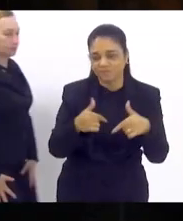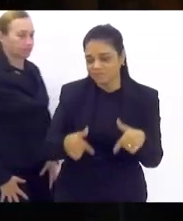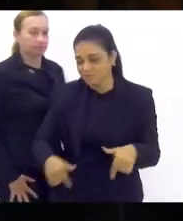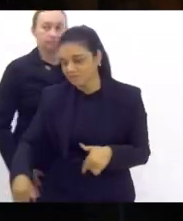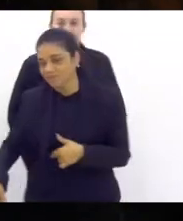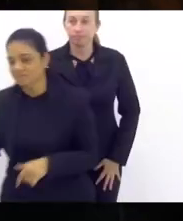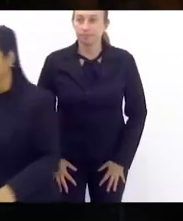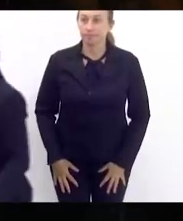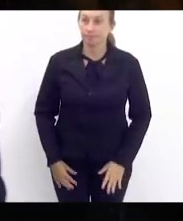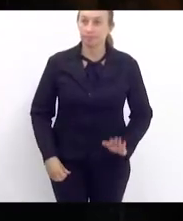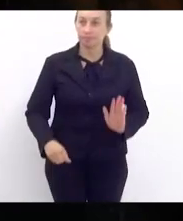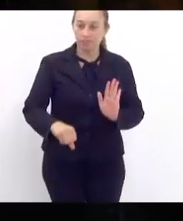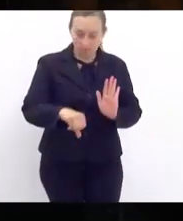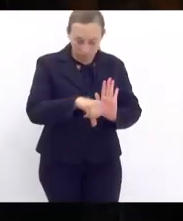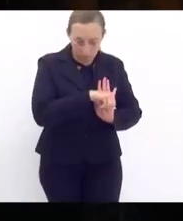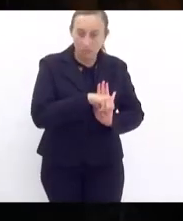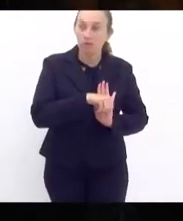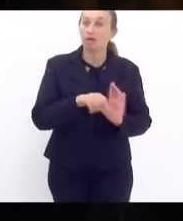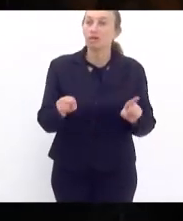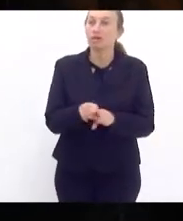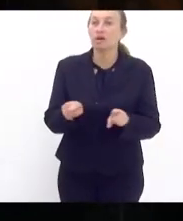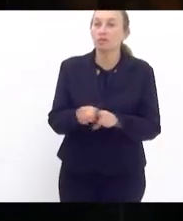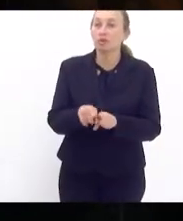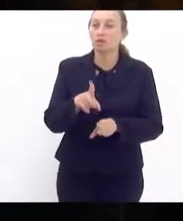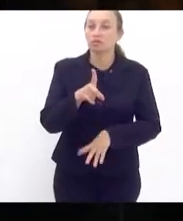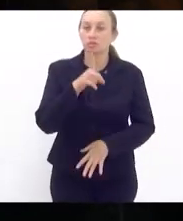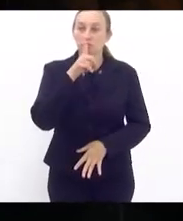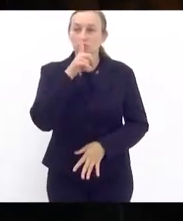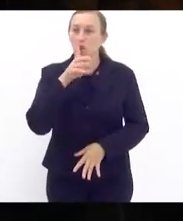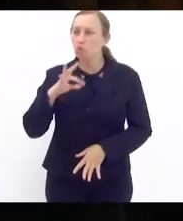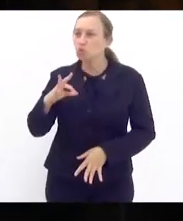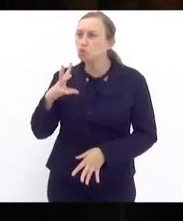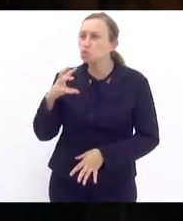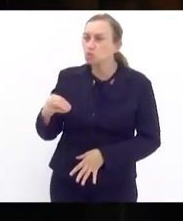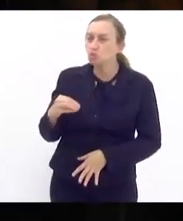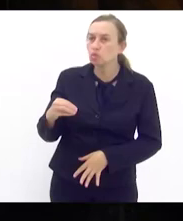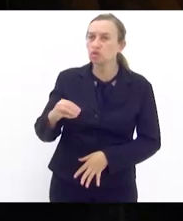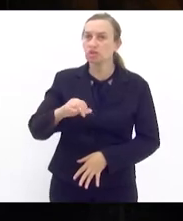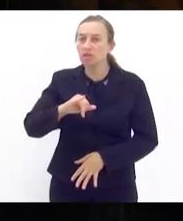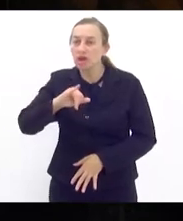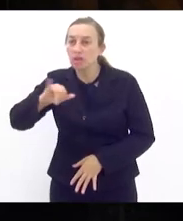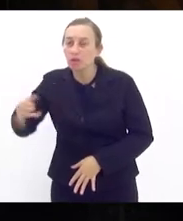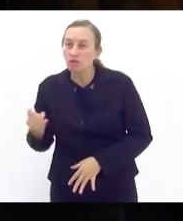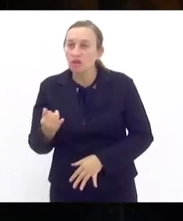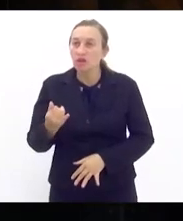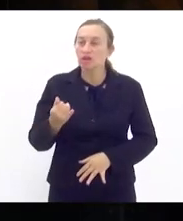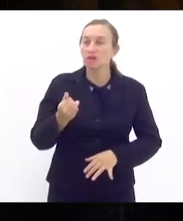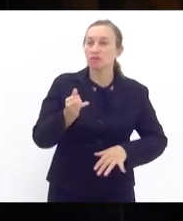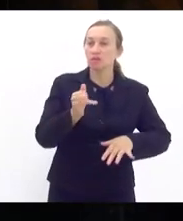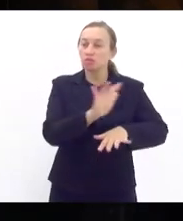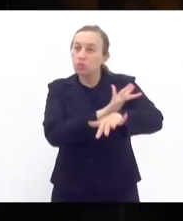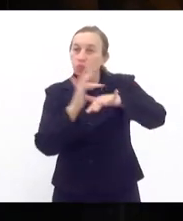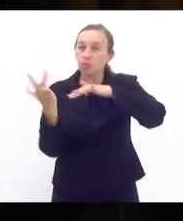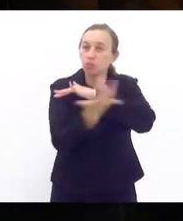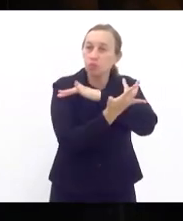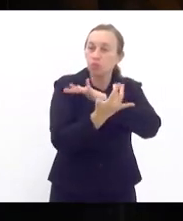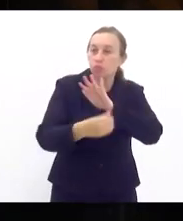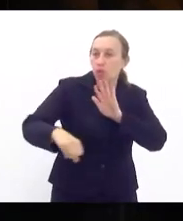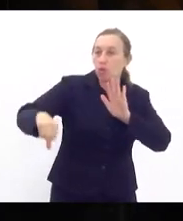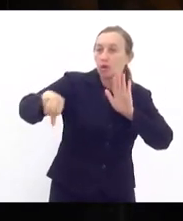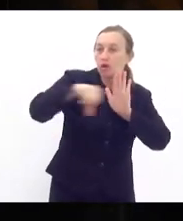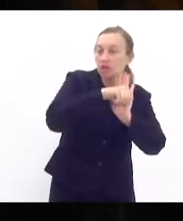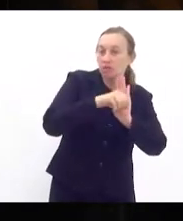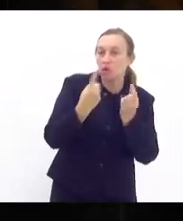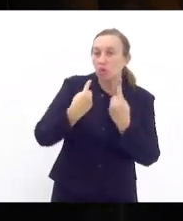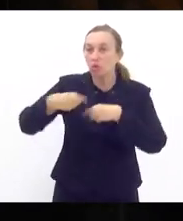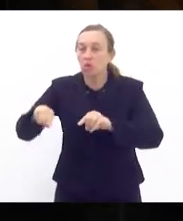colocando em sigilo todos aqueles e aquelas que se aproveitam das redes sociais para praticarem crimes contra as